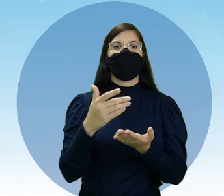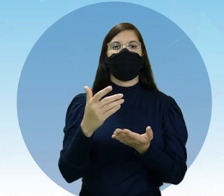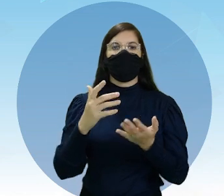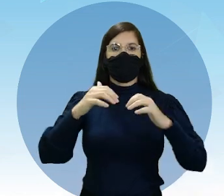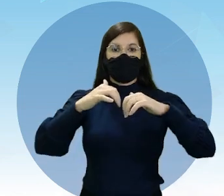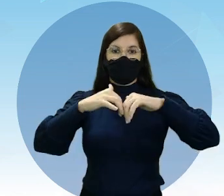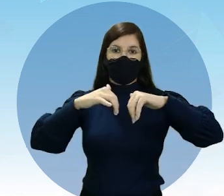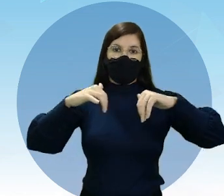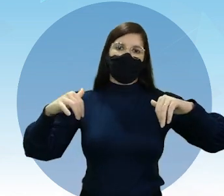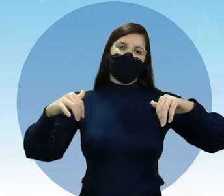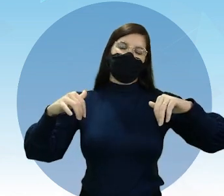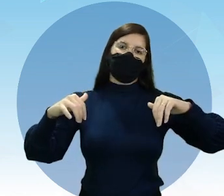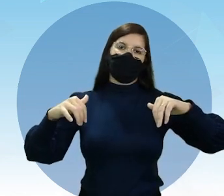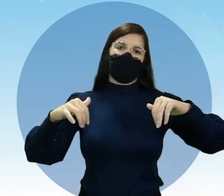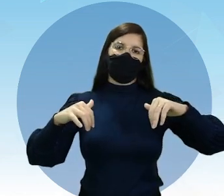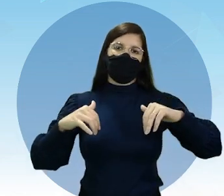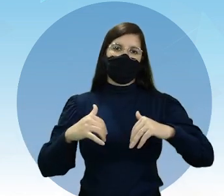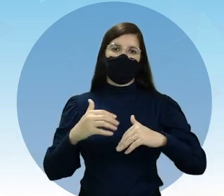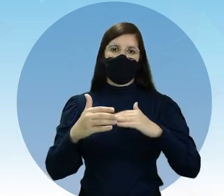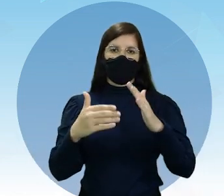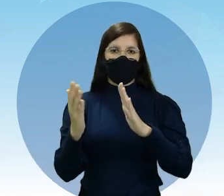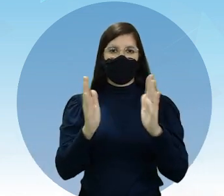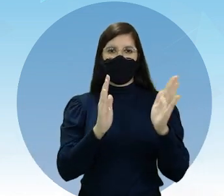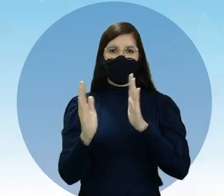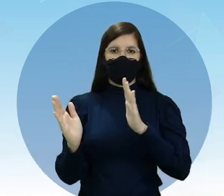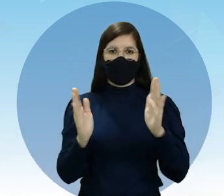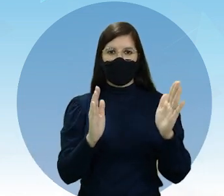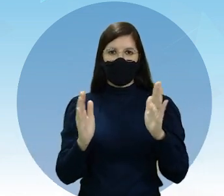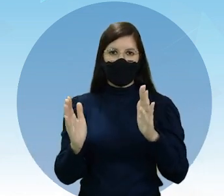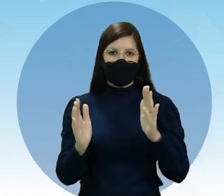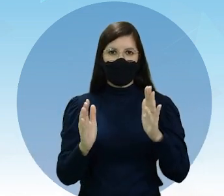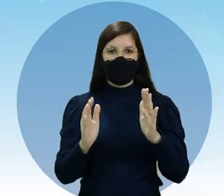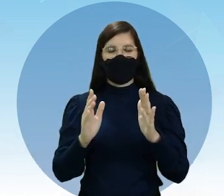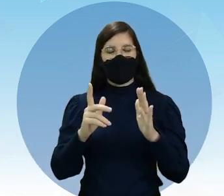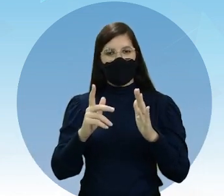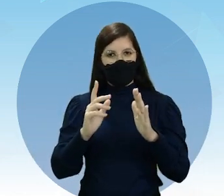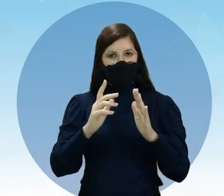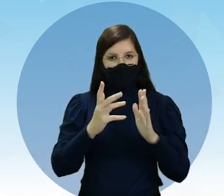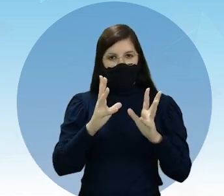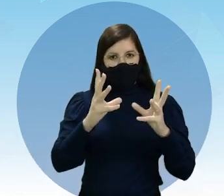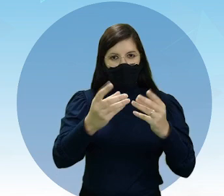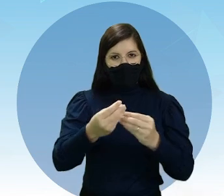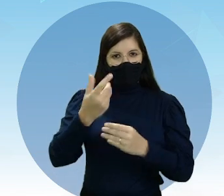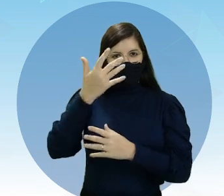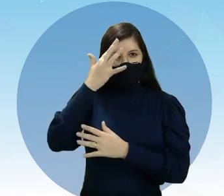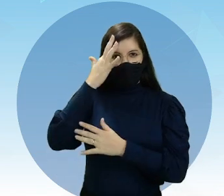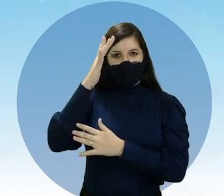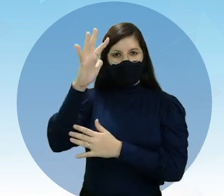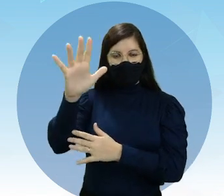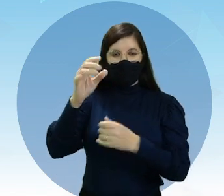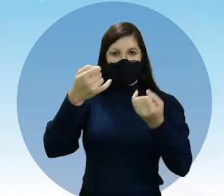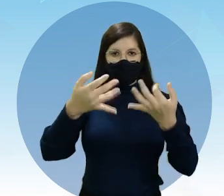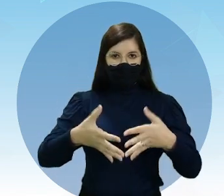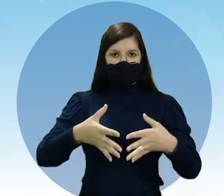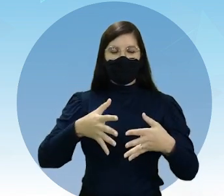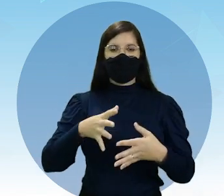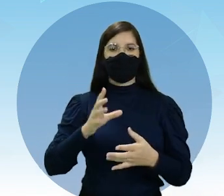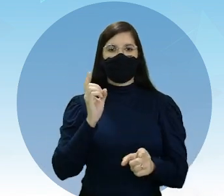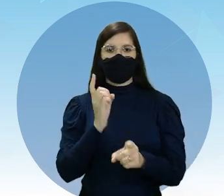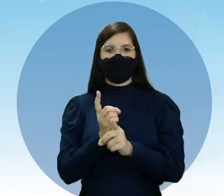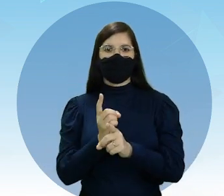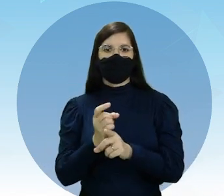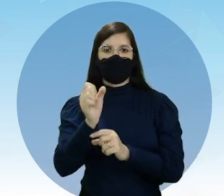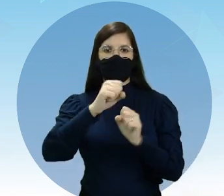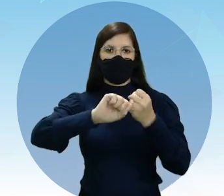separação. a partir do período Triássico. A teoria ali sobre a existência de um